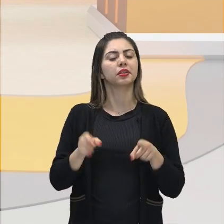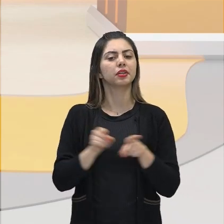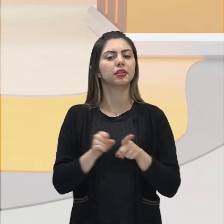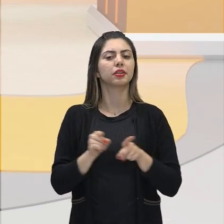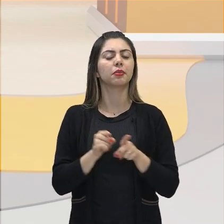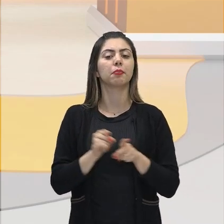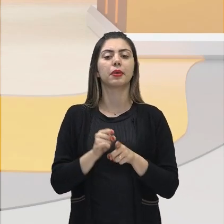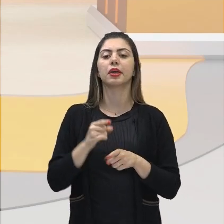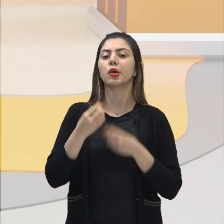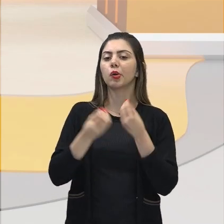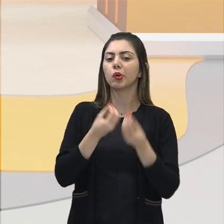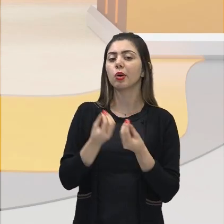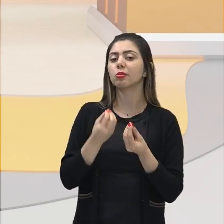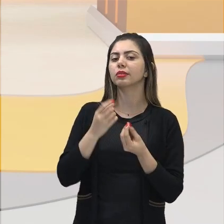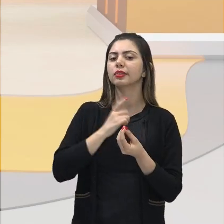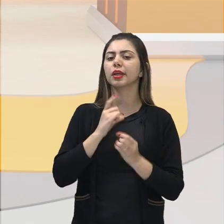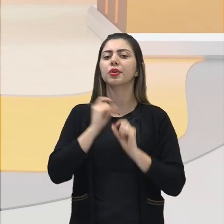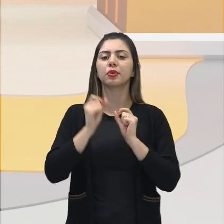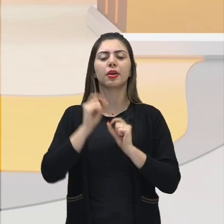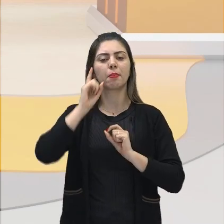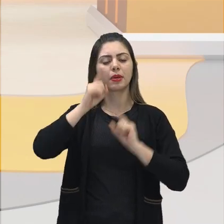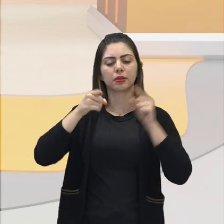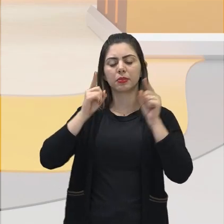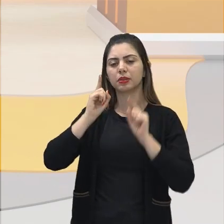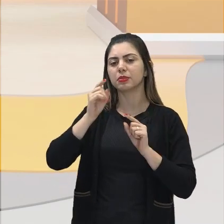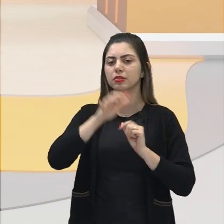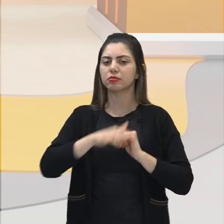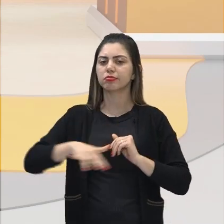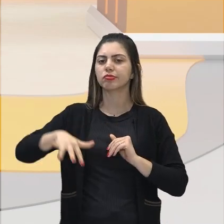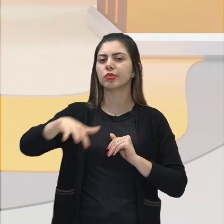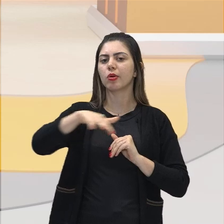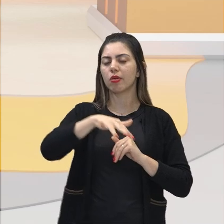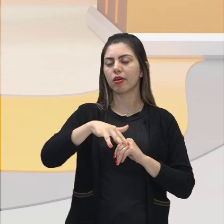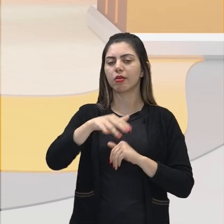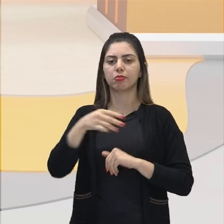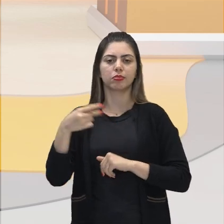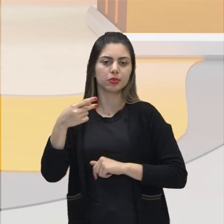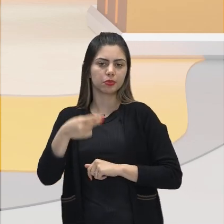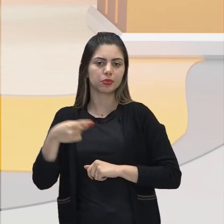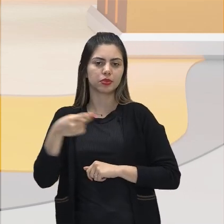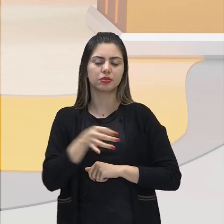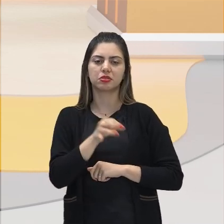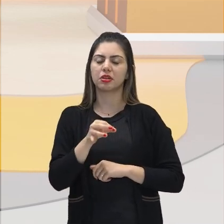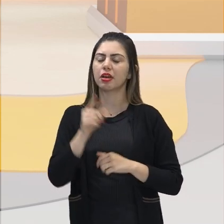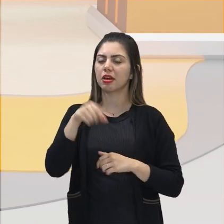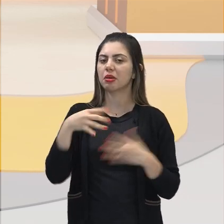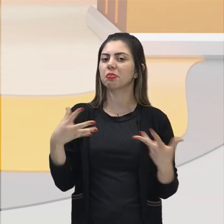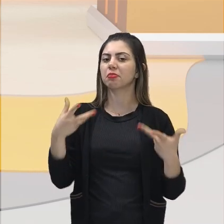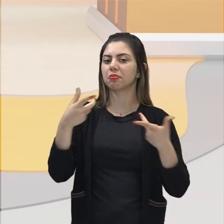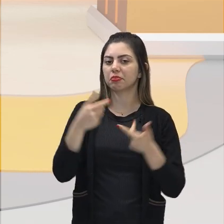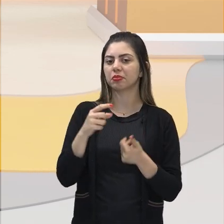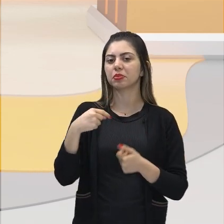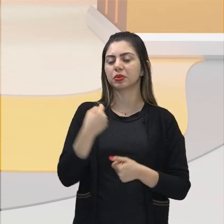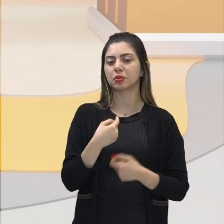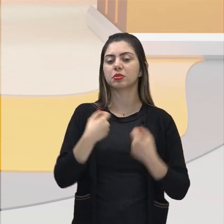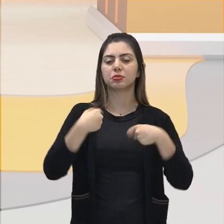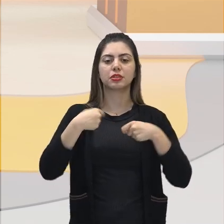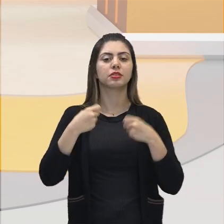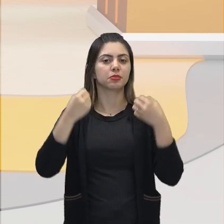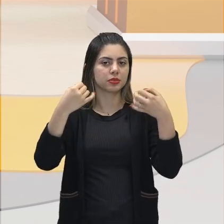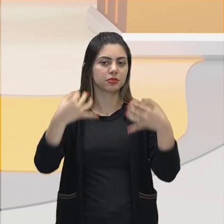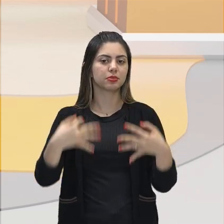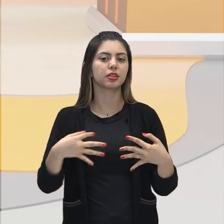vai ter o controle absoluto nesse momento do cenário político, são coisas incríveis e notáveis que precisamos